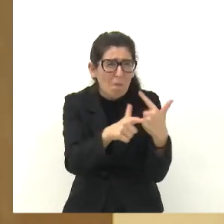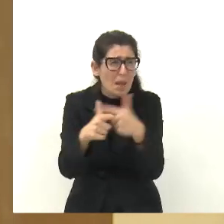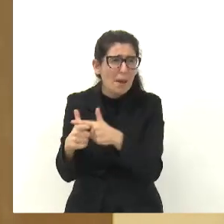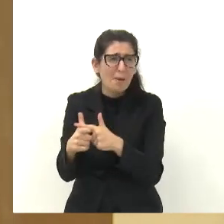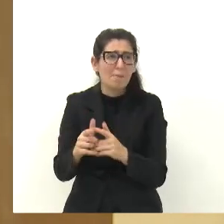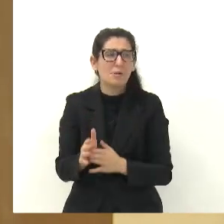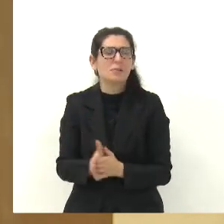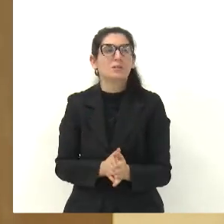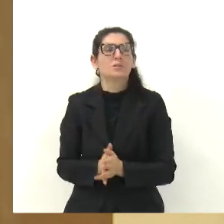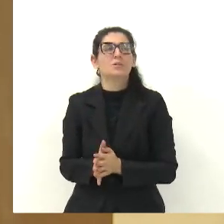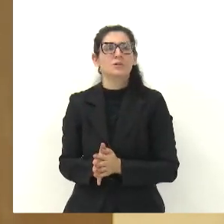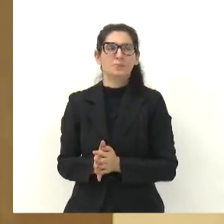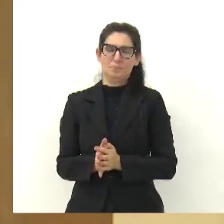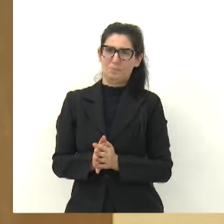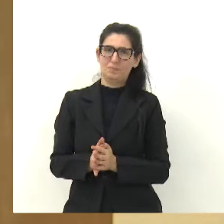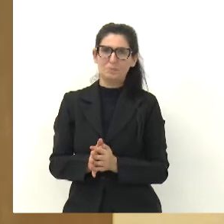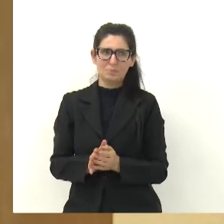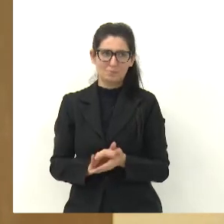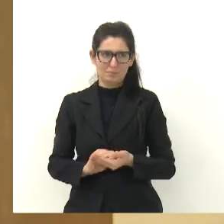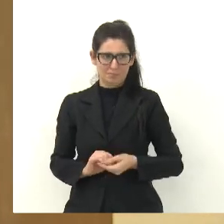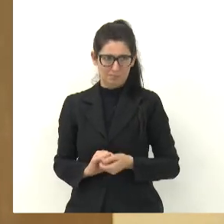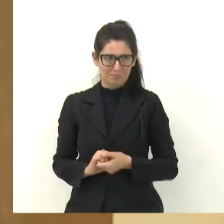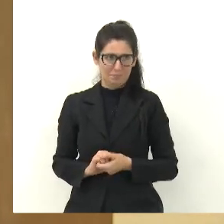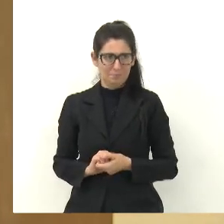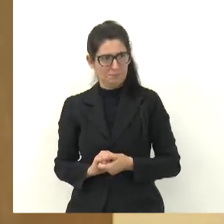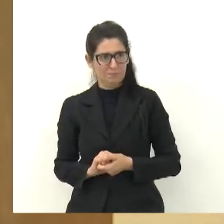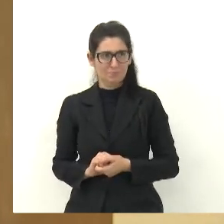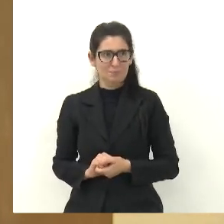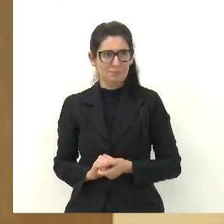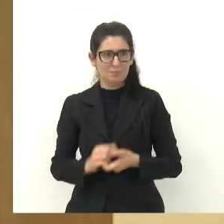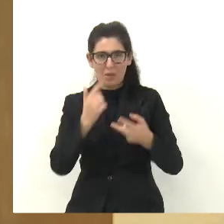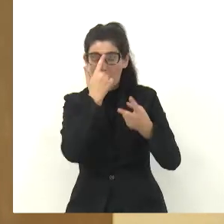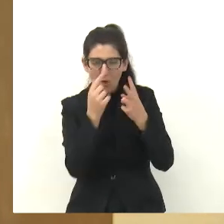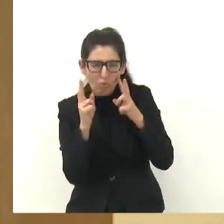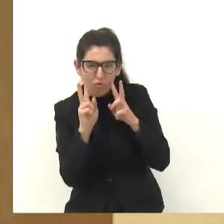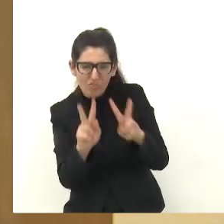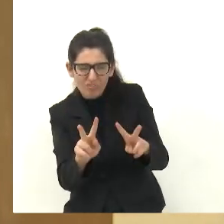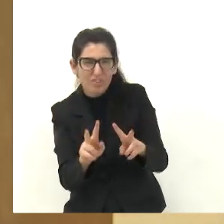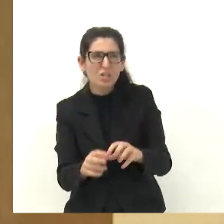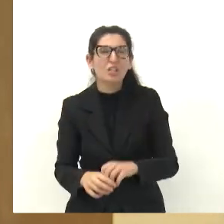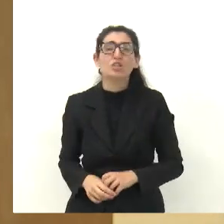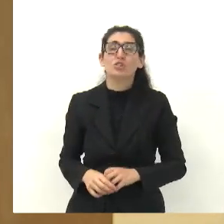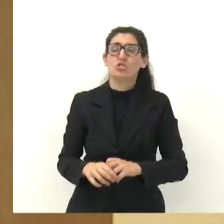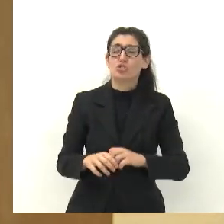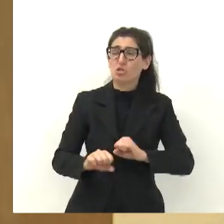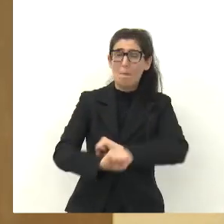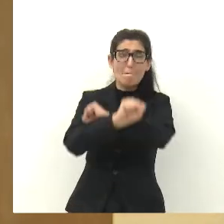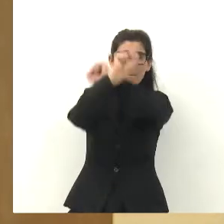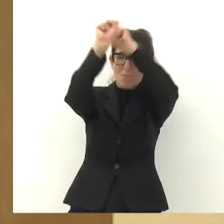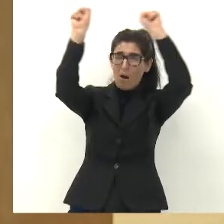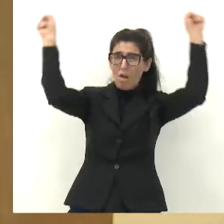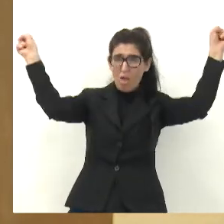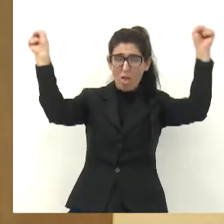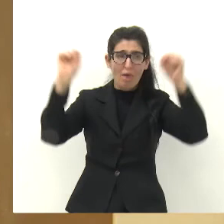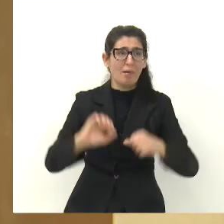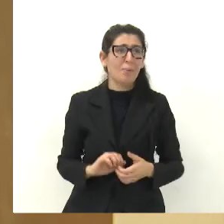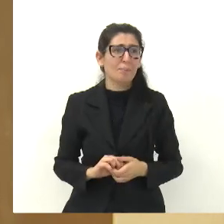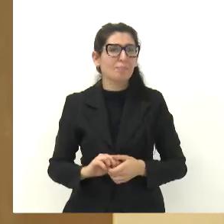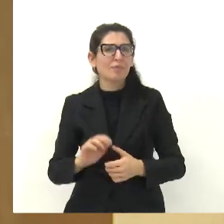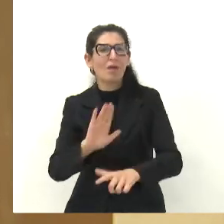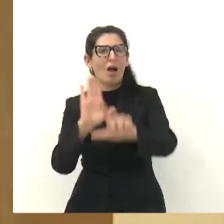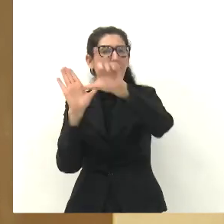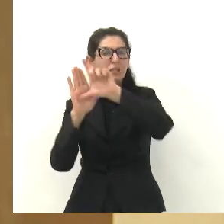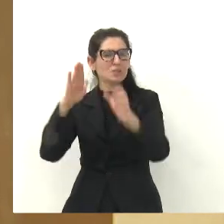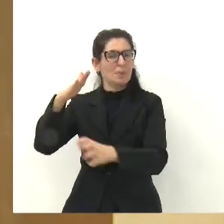rapaz, eu acompanhei todo o procedimento lá que eu estive lá cedinho, antes da equipe da terceirizada